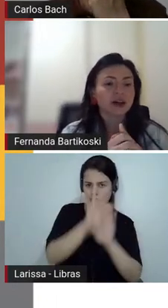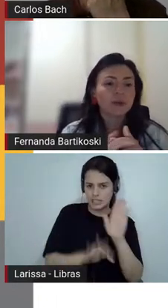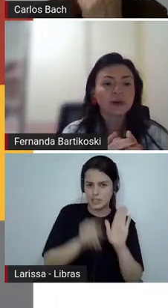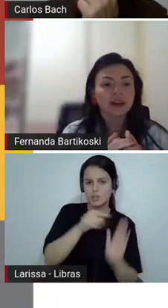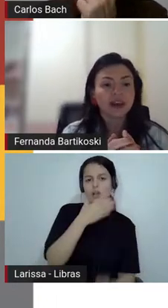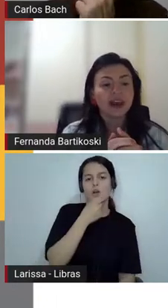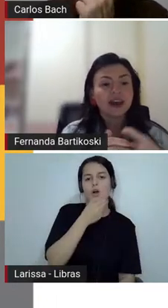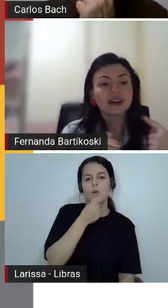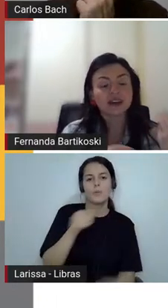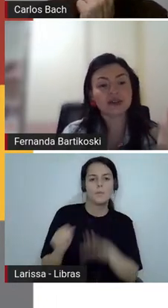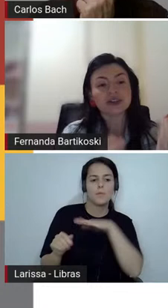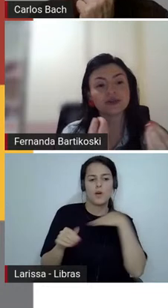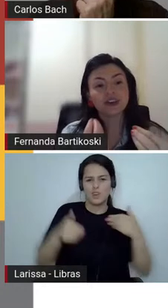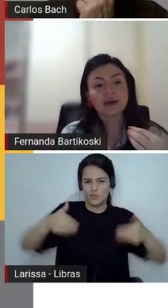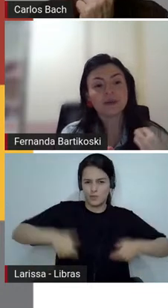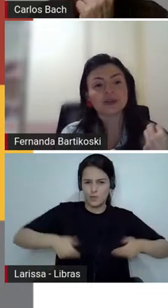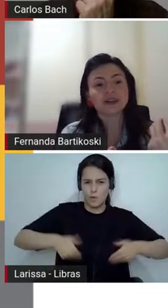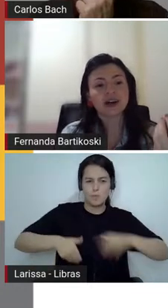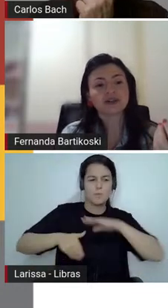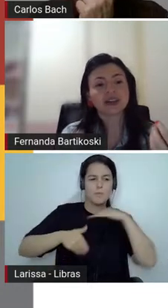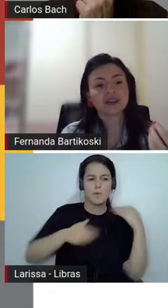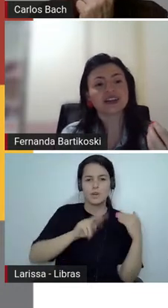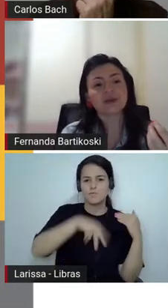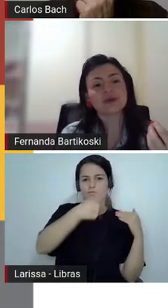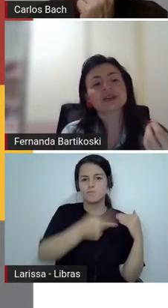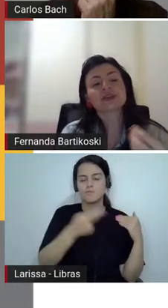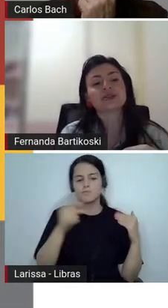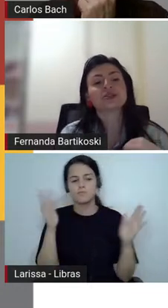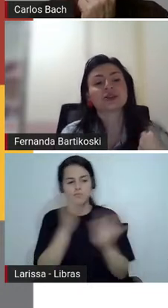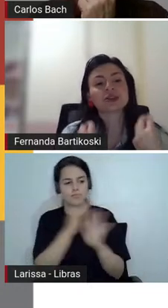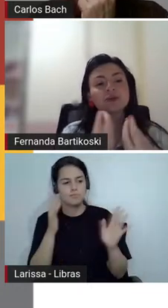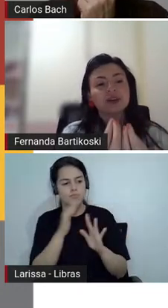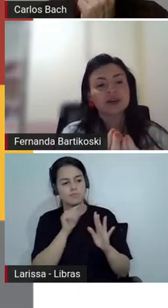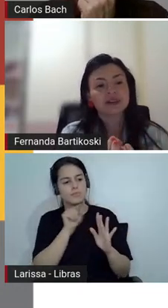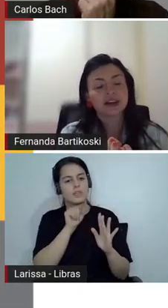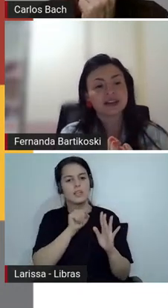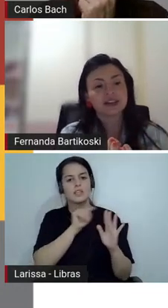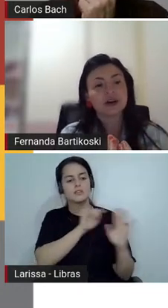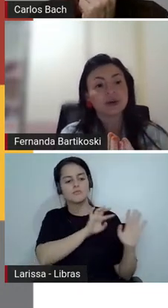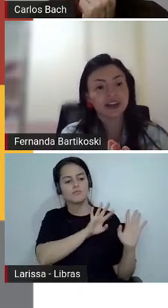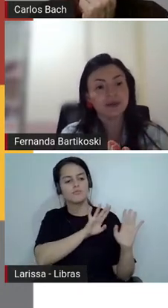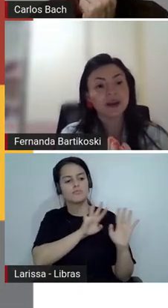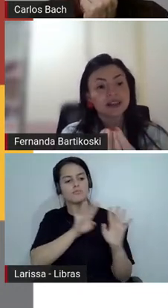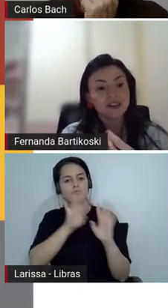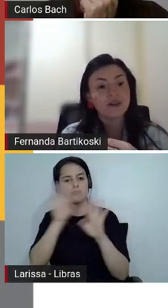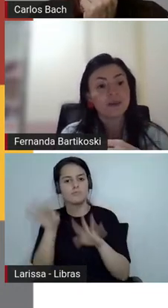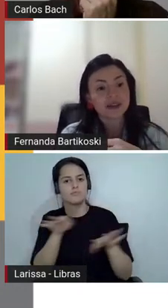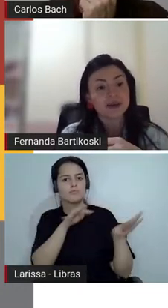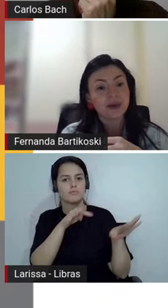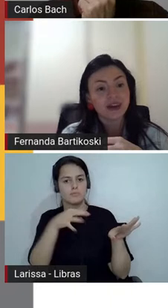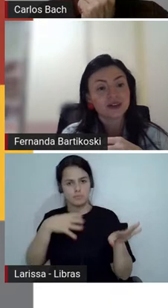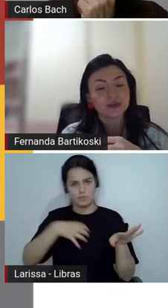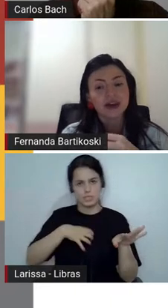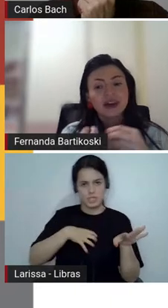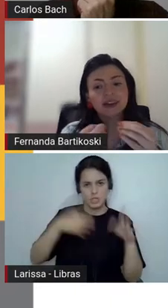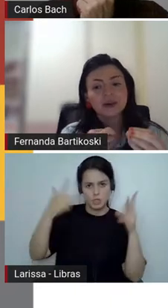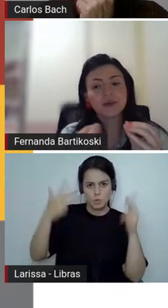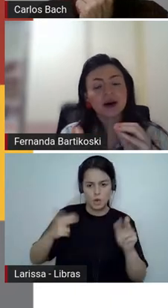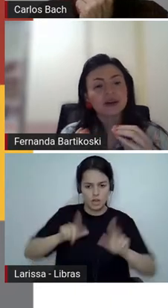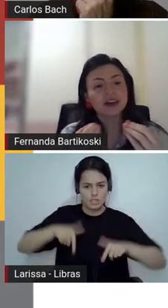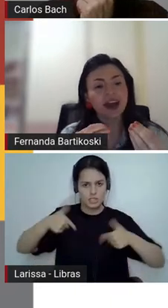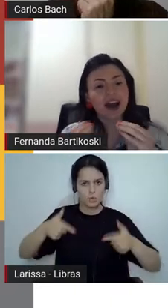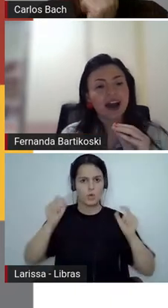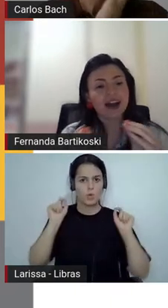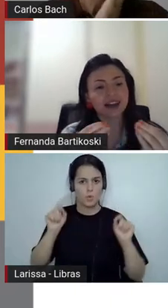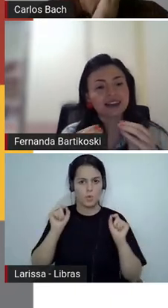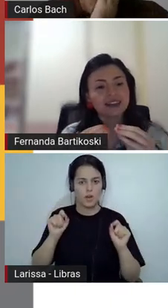não por quê então isso fica muito claro tanto na música que se os alunos foram assistir ao clipe eles também vão perceber isso então